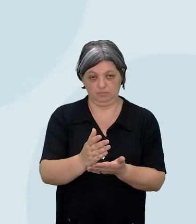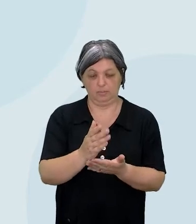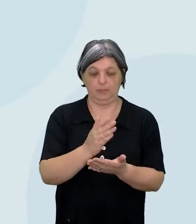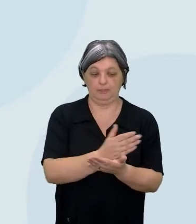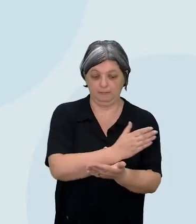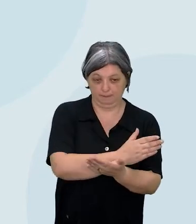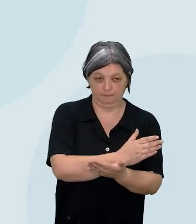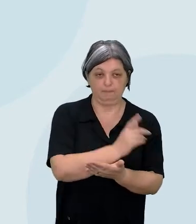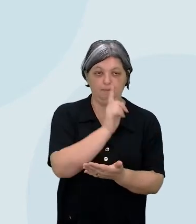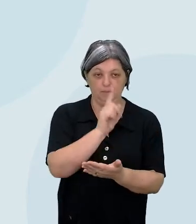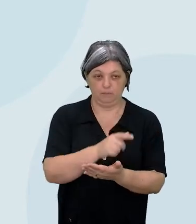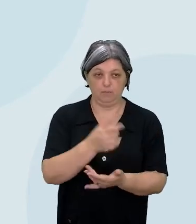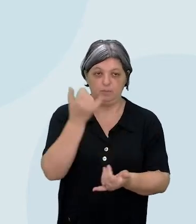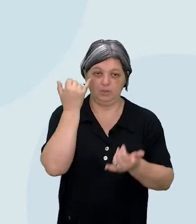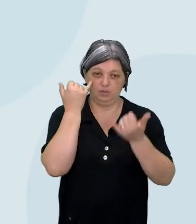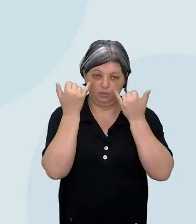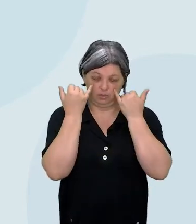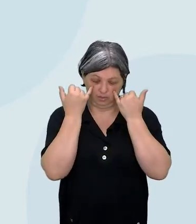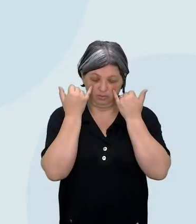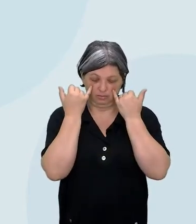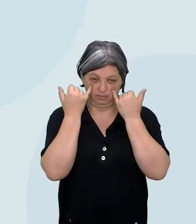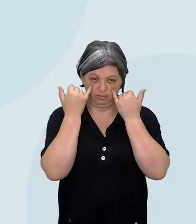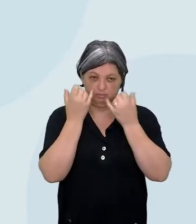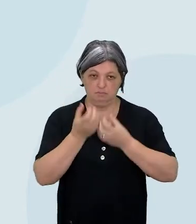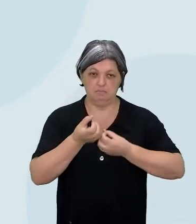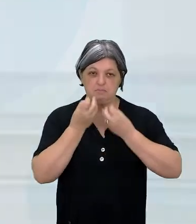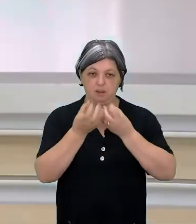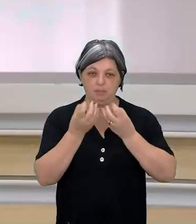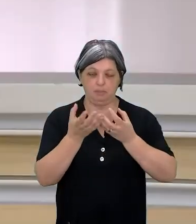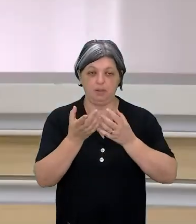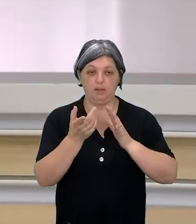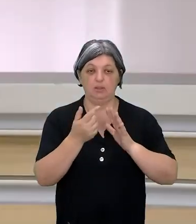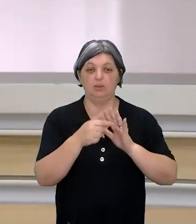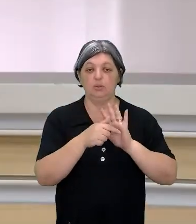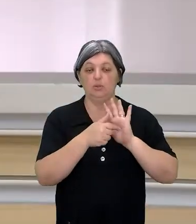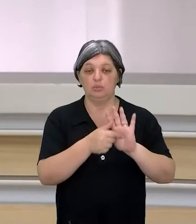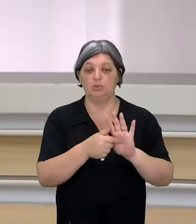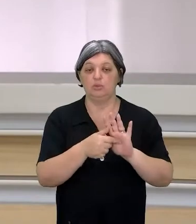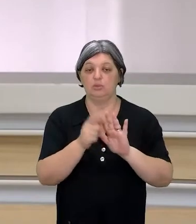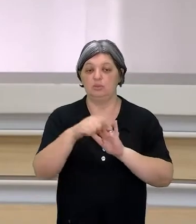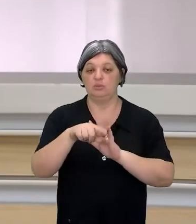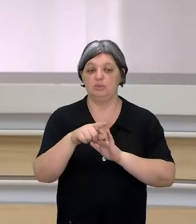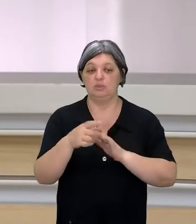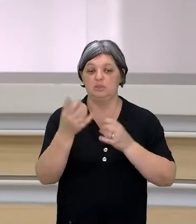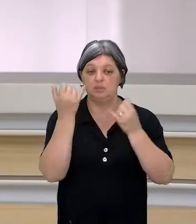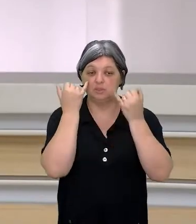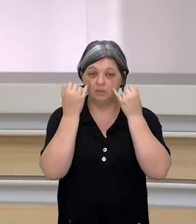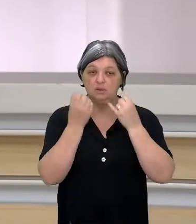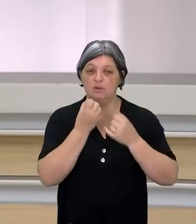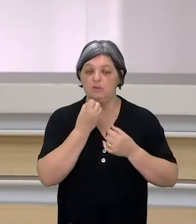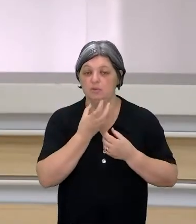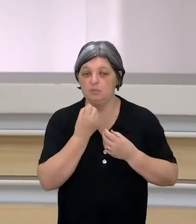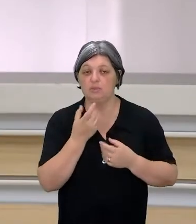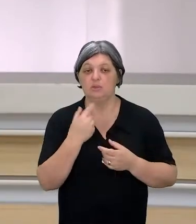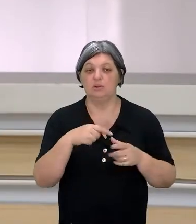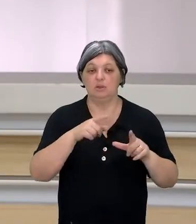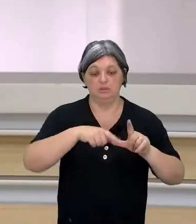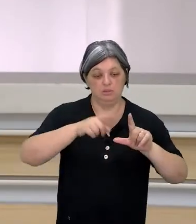ela é informativa. Eu estou apenas passando para vocês informações baseadas em dados,